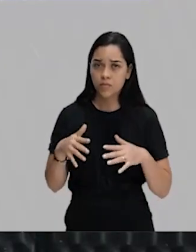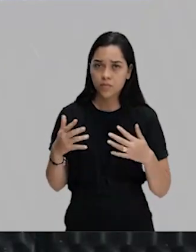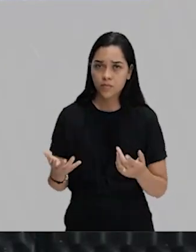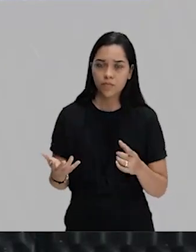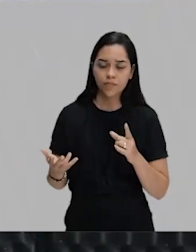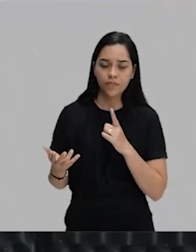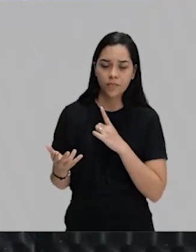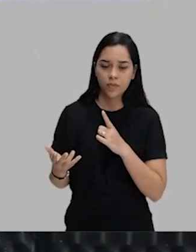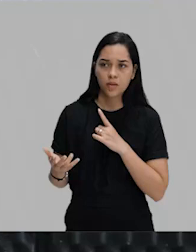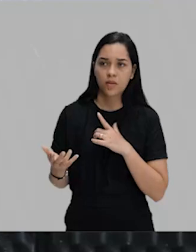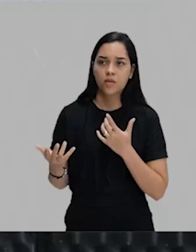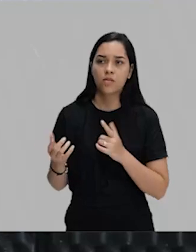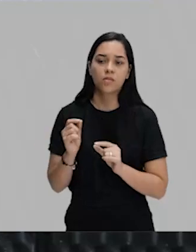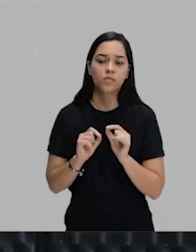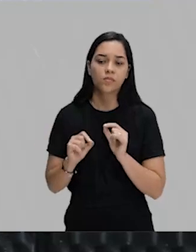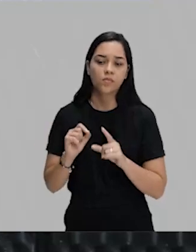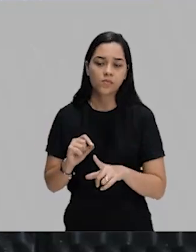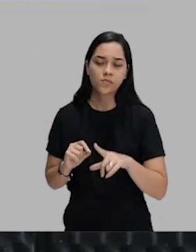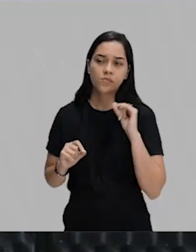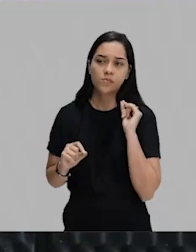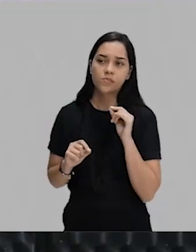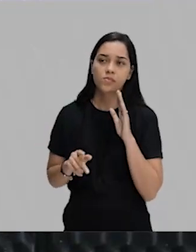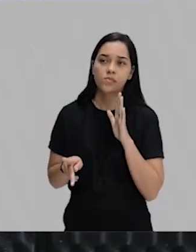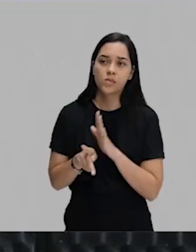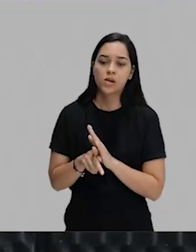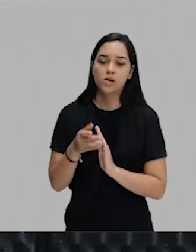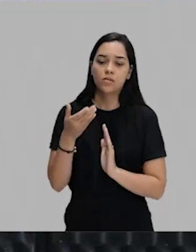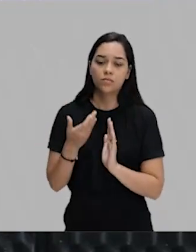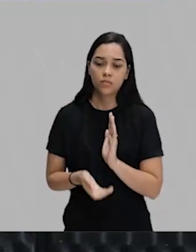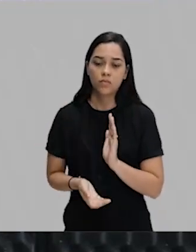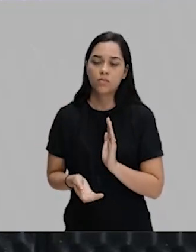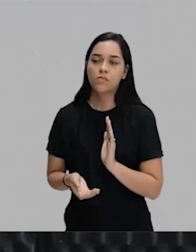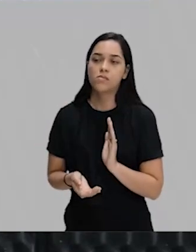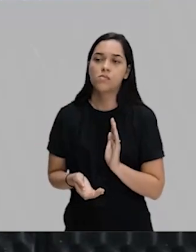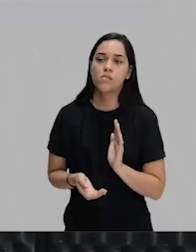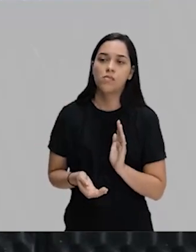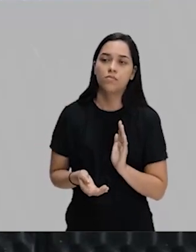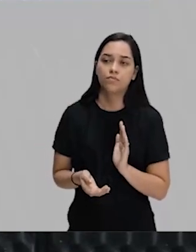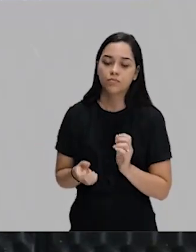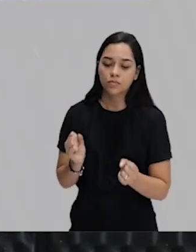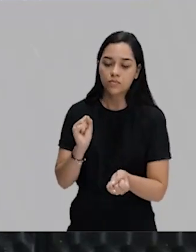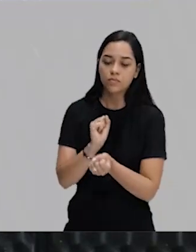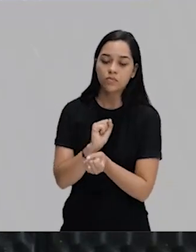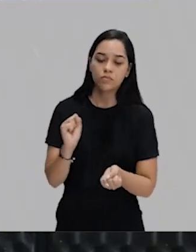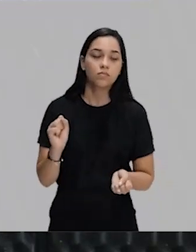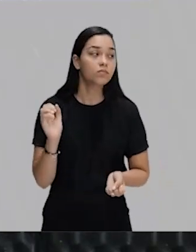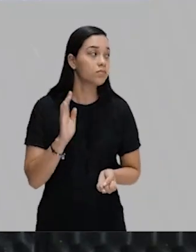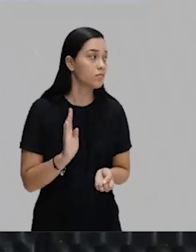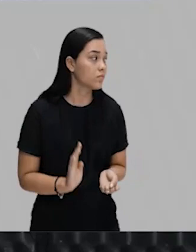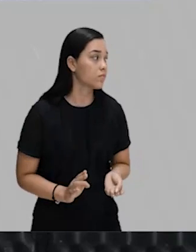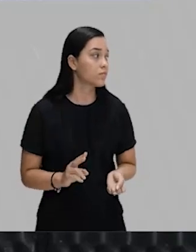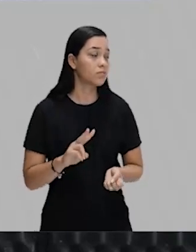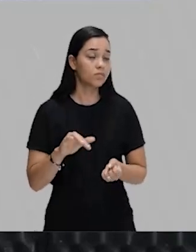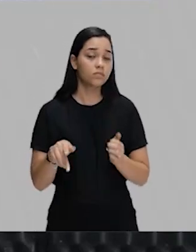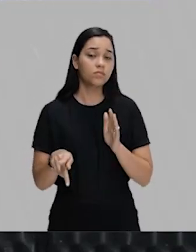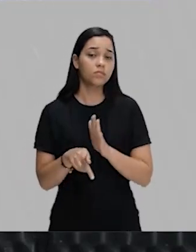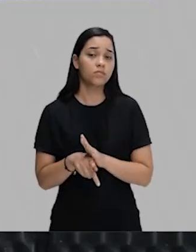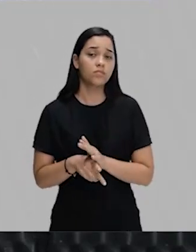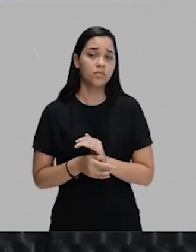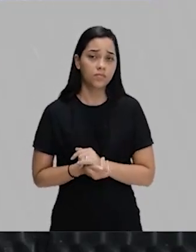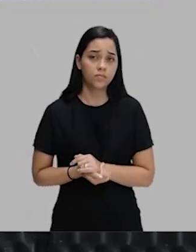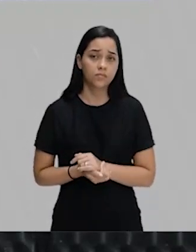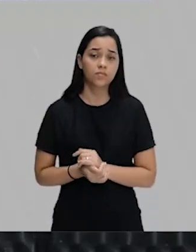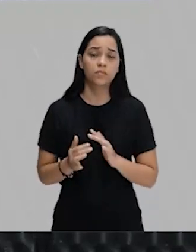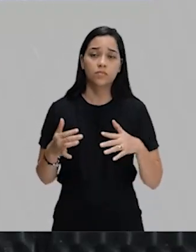movimento, ele é decisivo para a queda da escravidão no Brasil, para a desarticulação da escravidão.